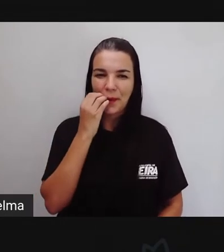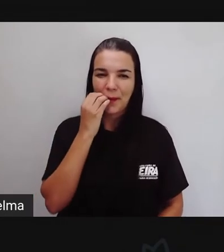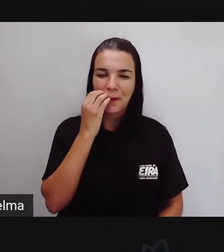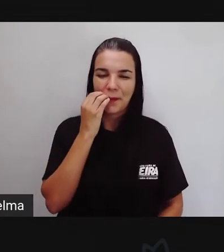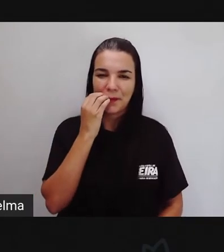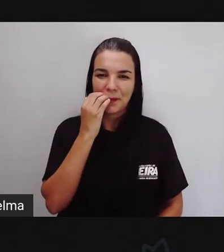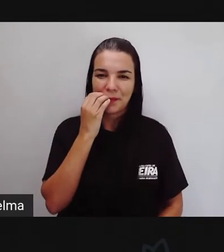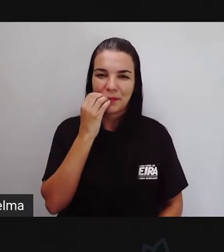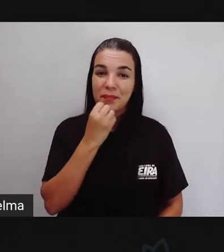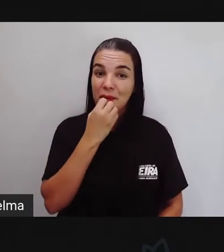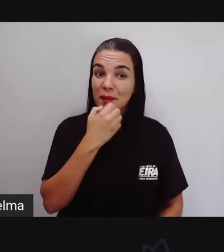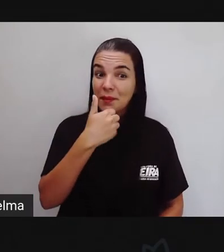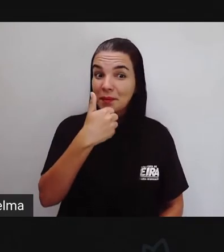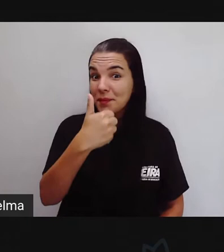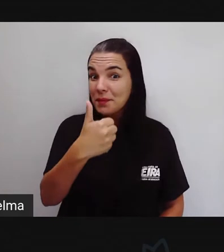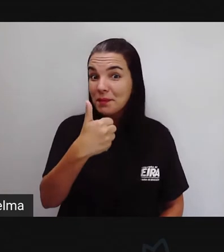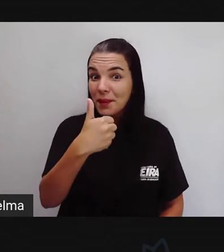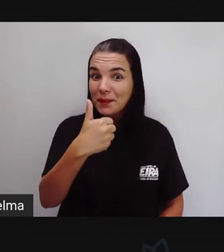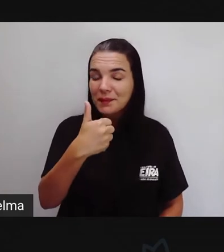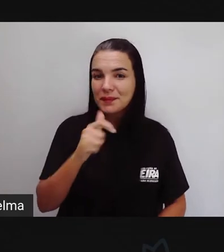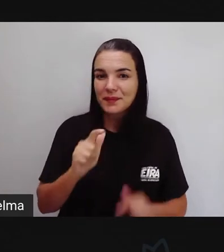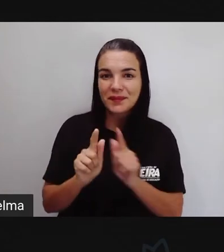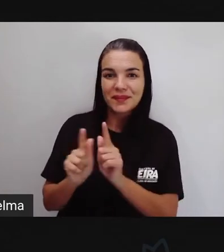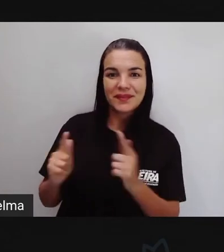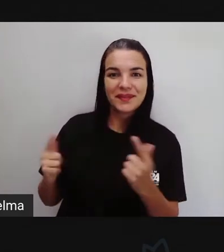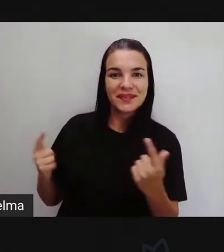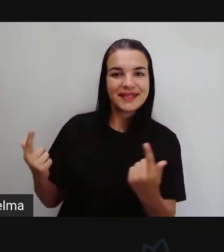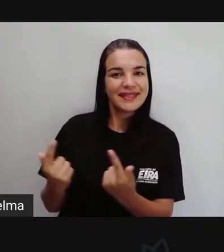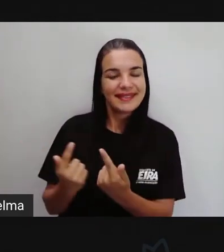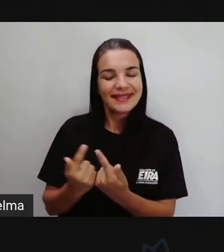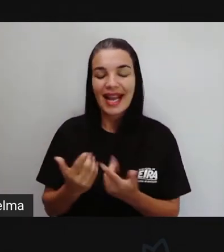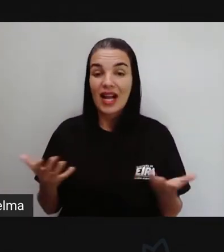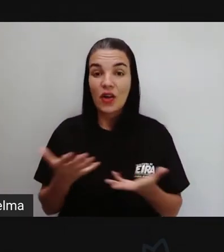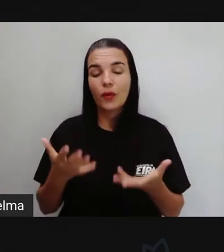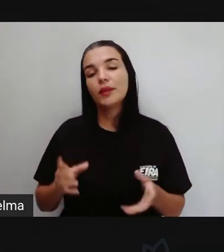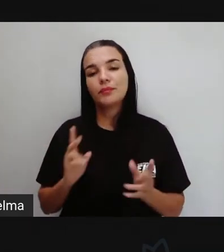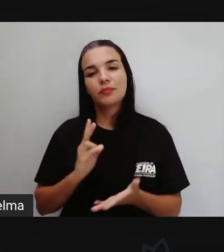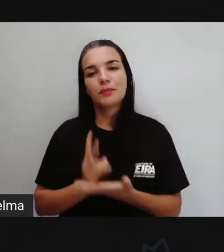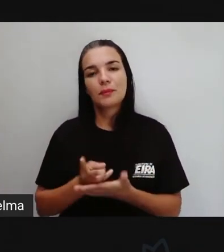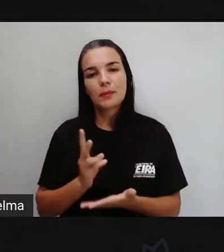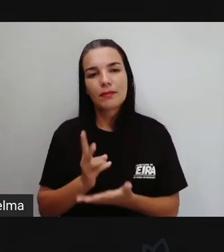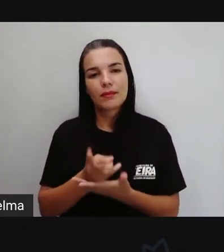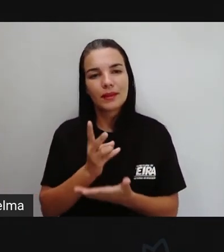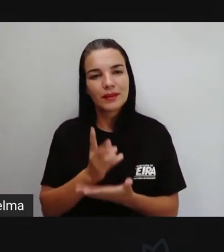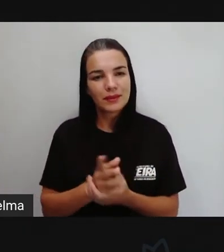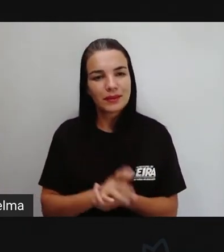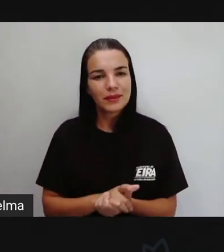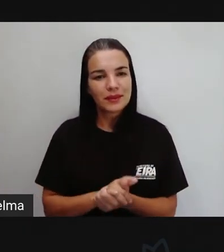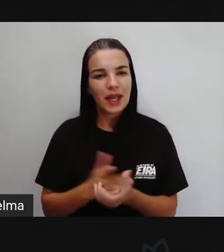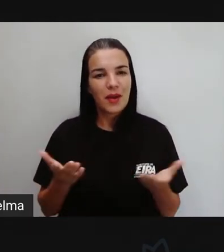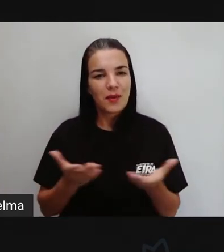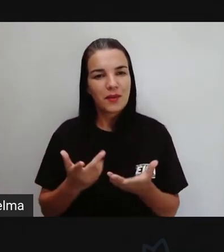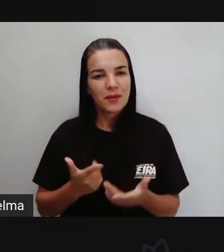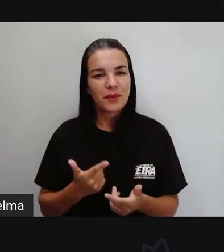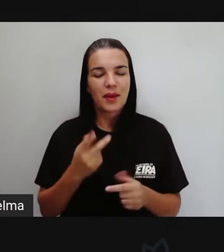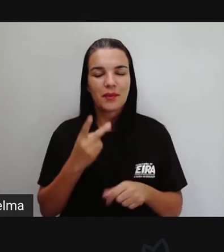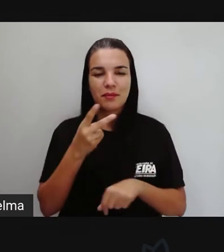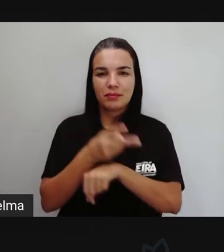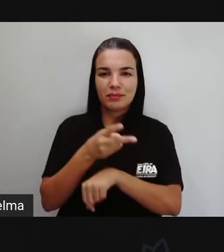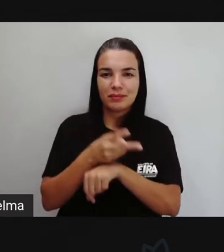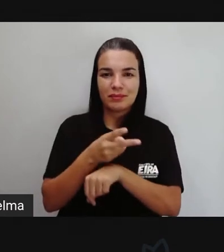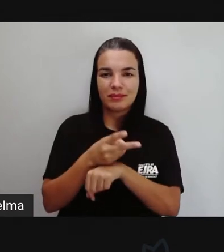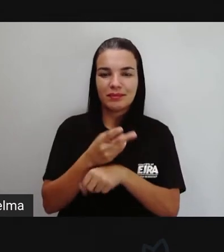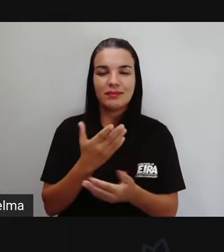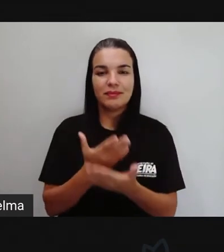Olá! Tudo bom, turma? Olha só, vamos dar continuidade, né? Passarmos agora para mais uma videoaula,